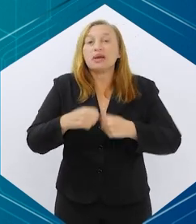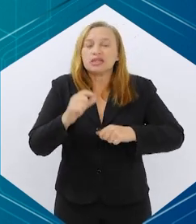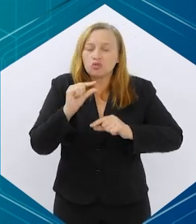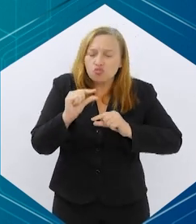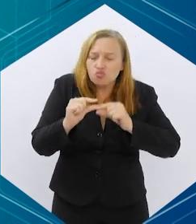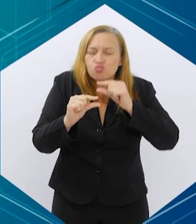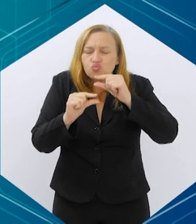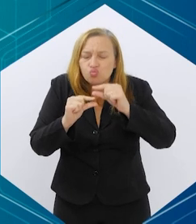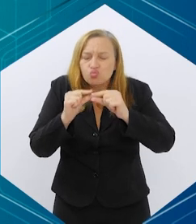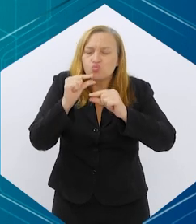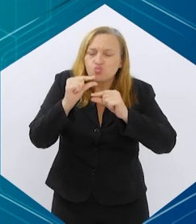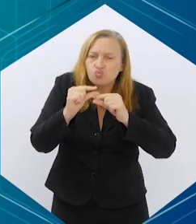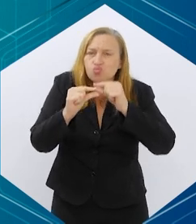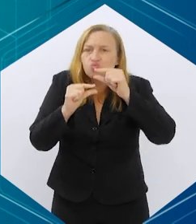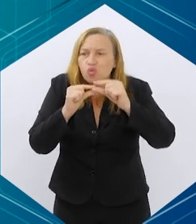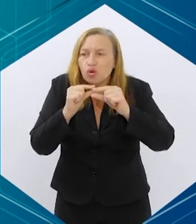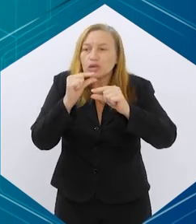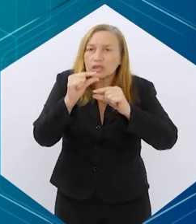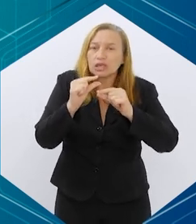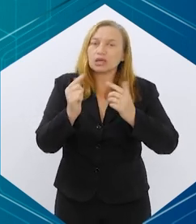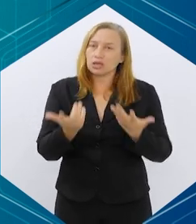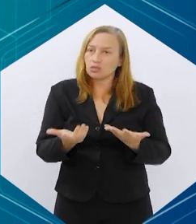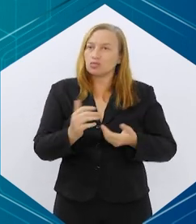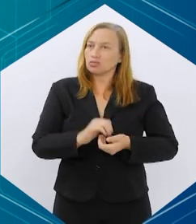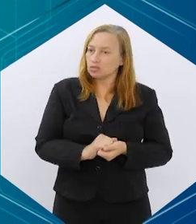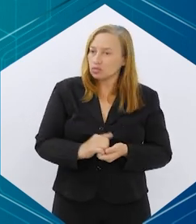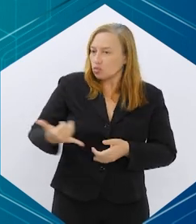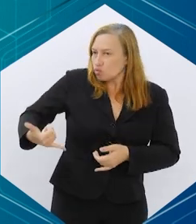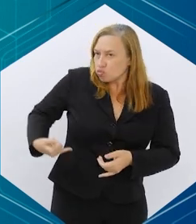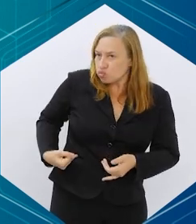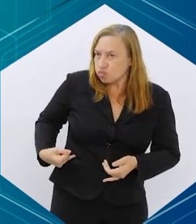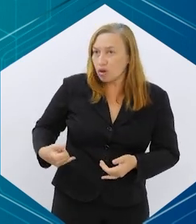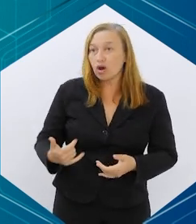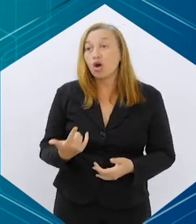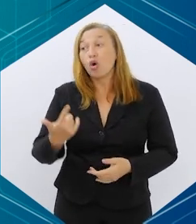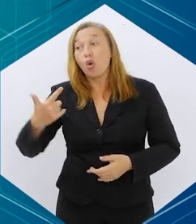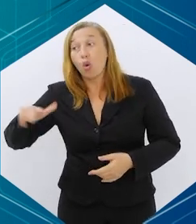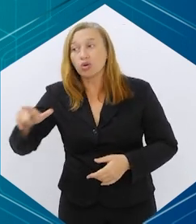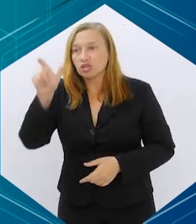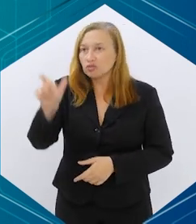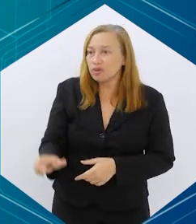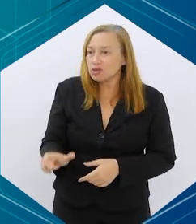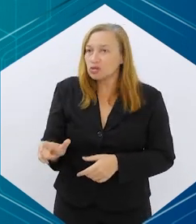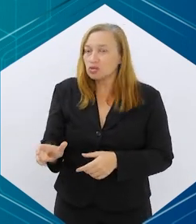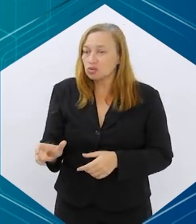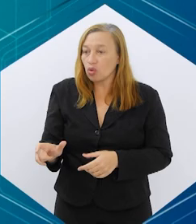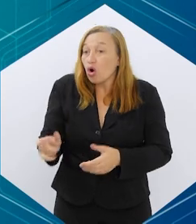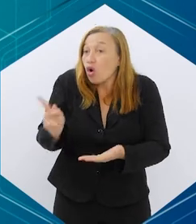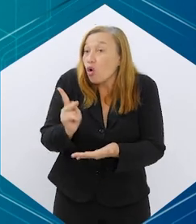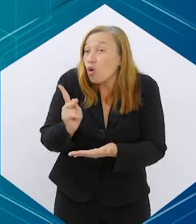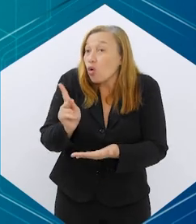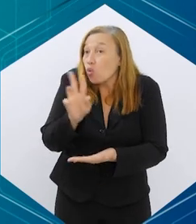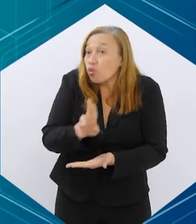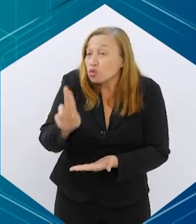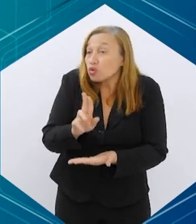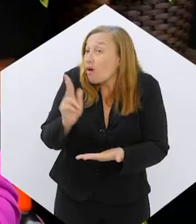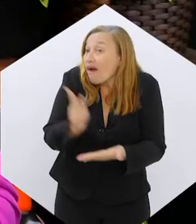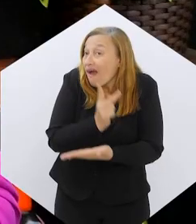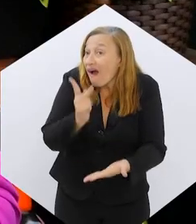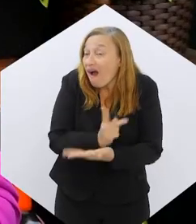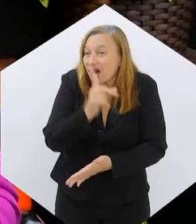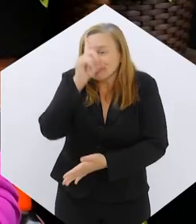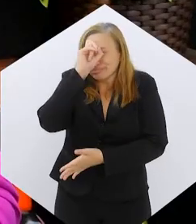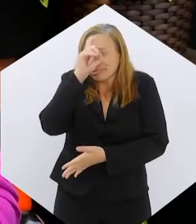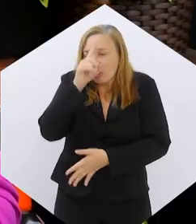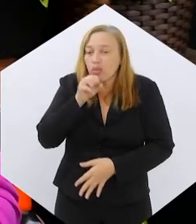aos poucos, todos já tivemos pacientes ou já vemos outros casos de pacientes que internaram porque fizeram uso indevido e vomitaram,